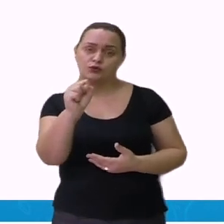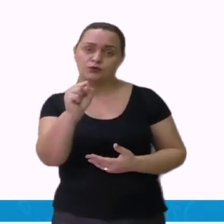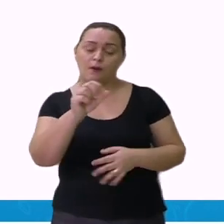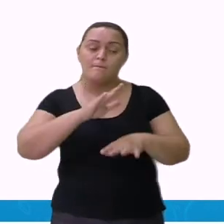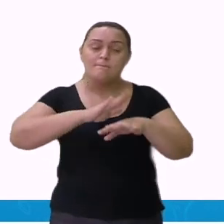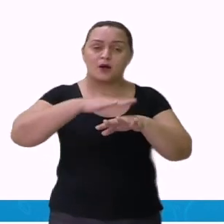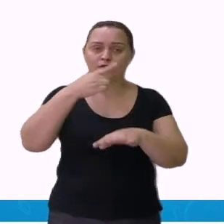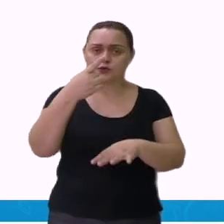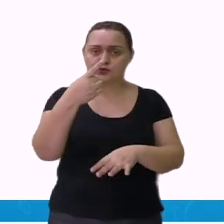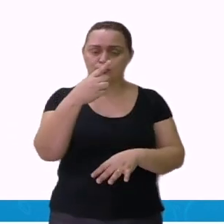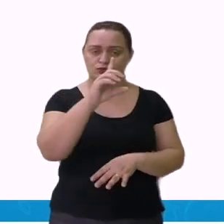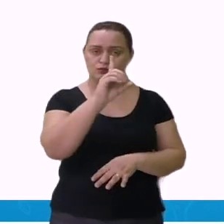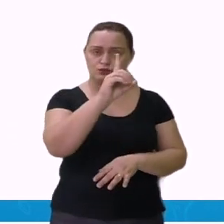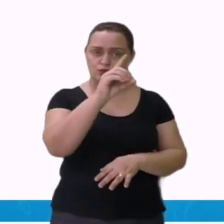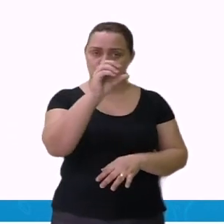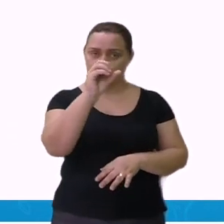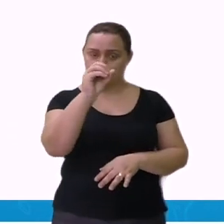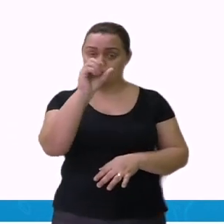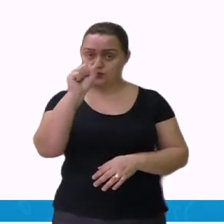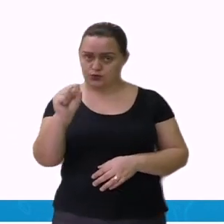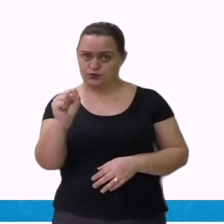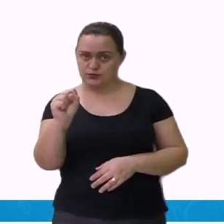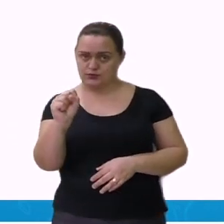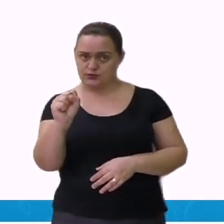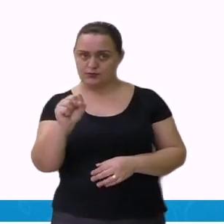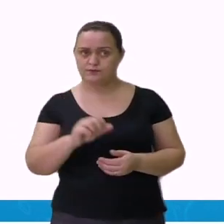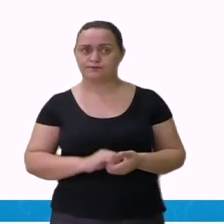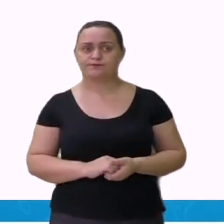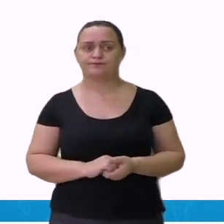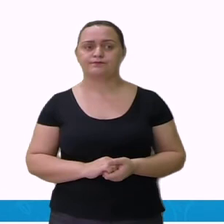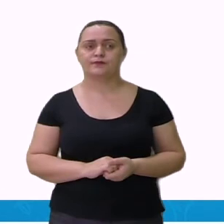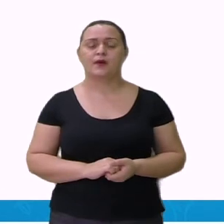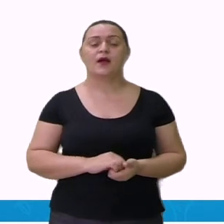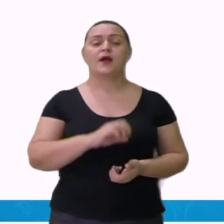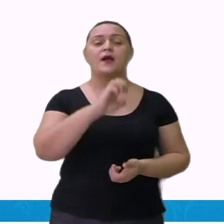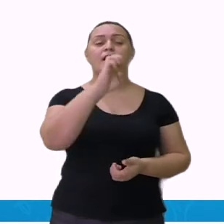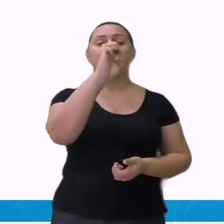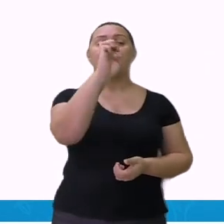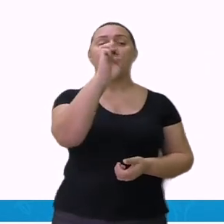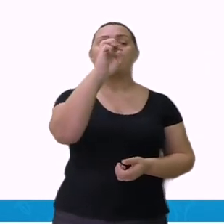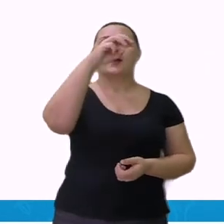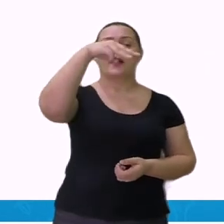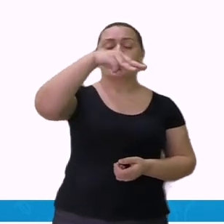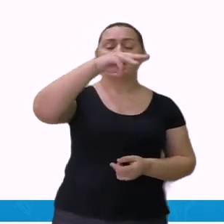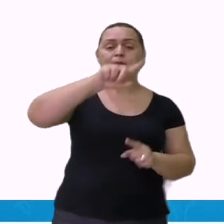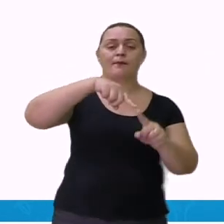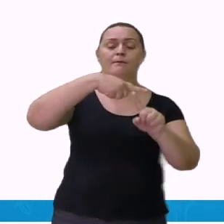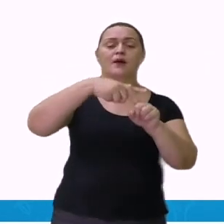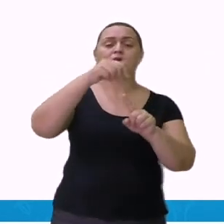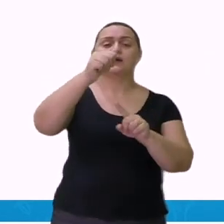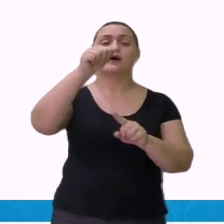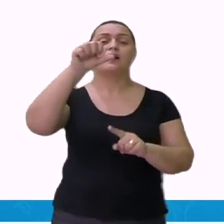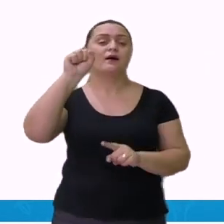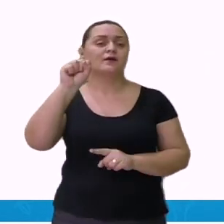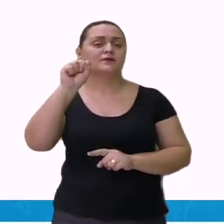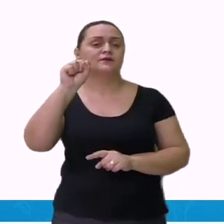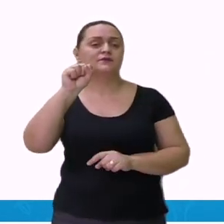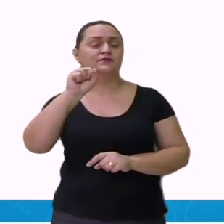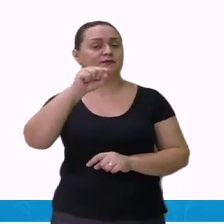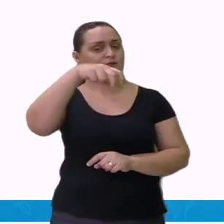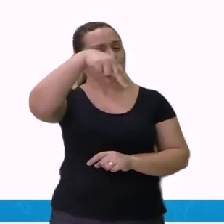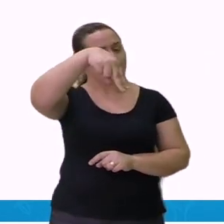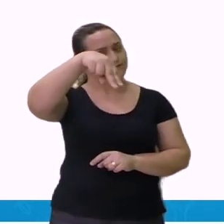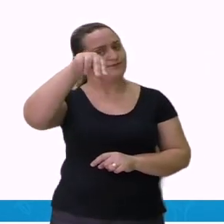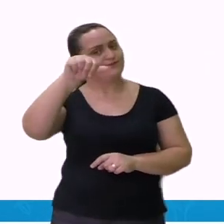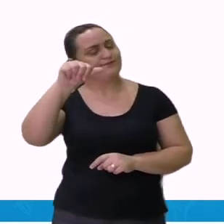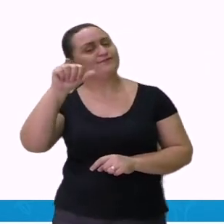A, nas. Se for no singular, na. Se for para o plural, nas.